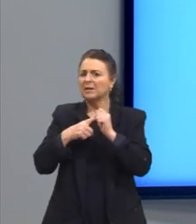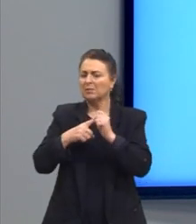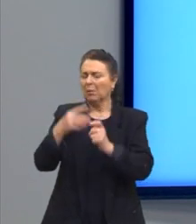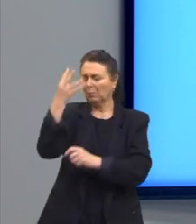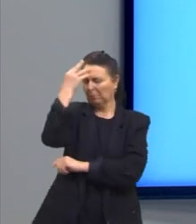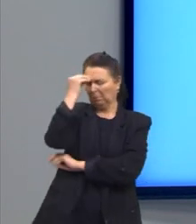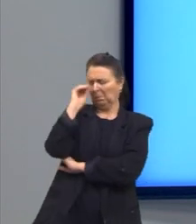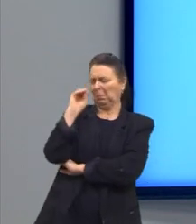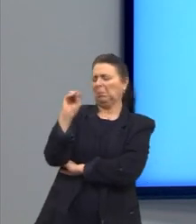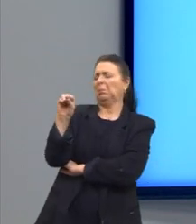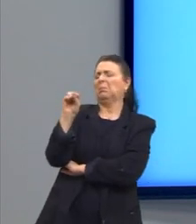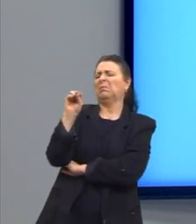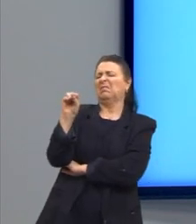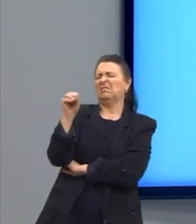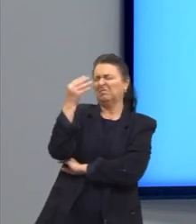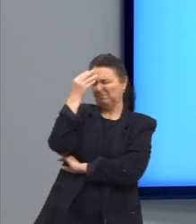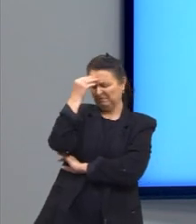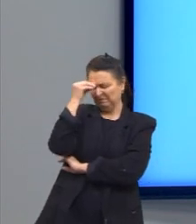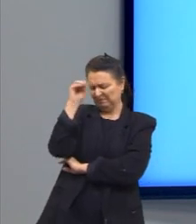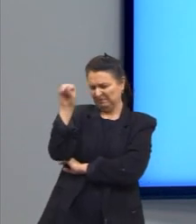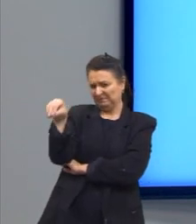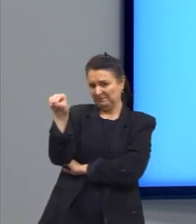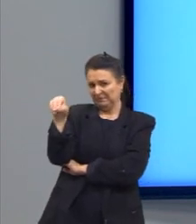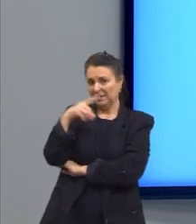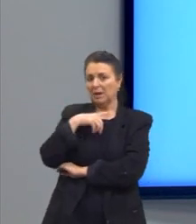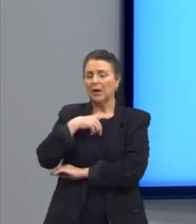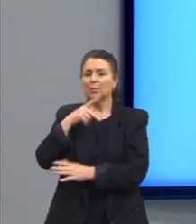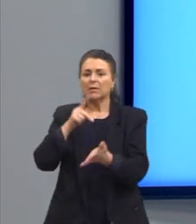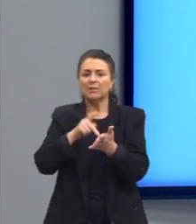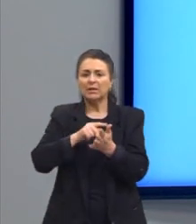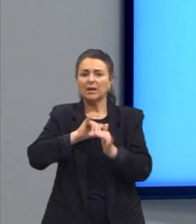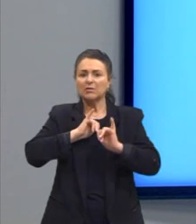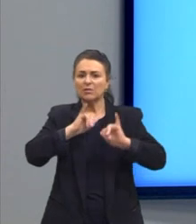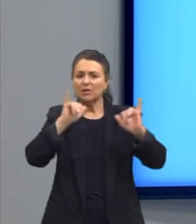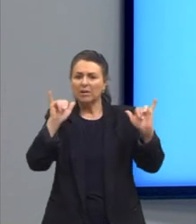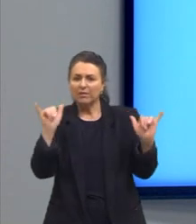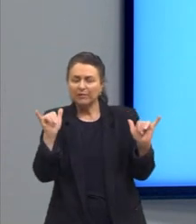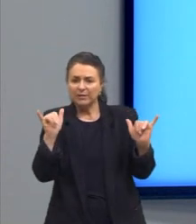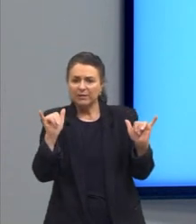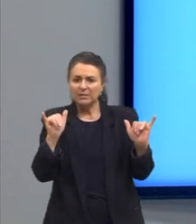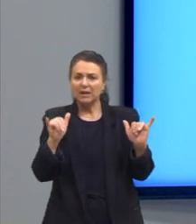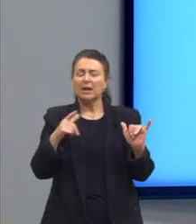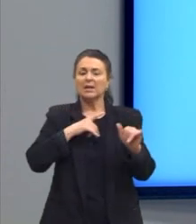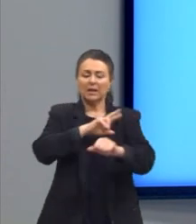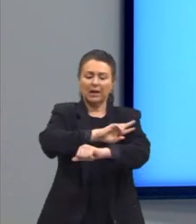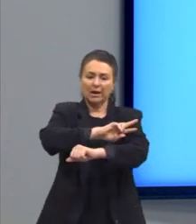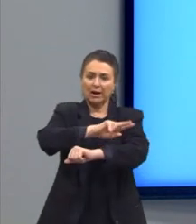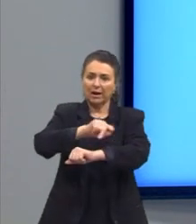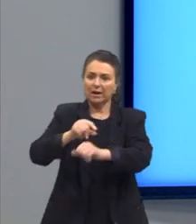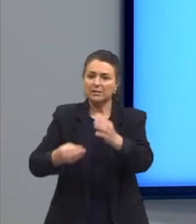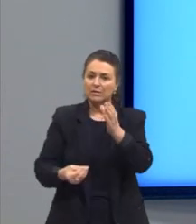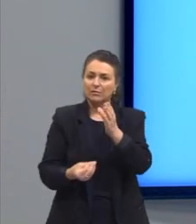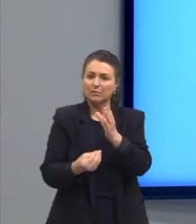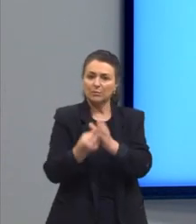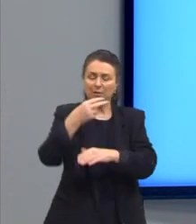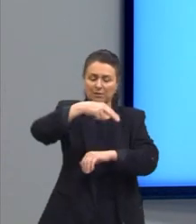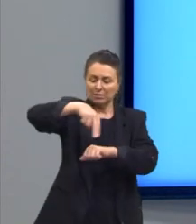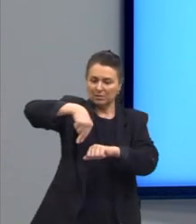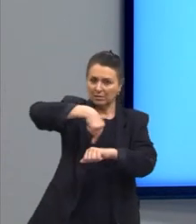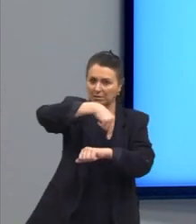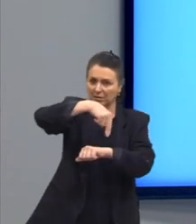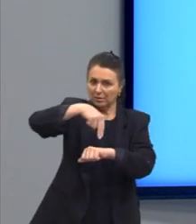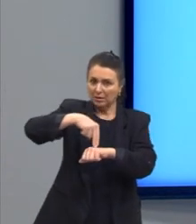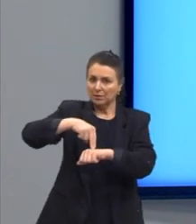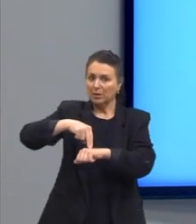porque a verdade nua manda dizer que entre as raças de variado matiz, formadoras da nacionalidade, metidas entre o